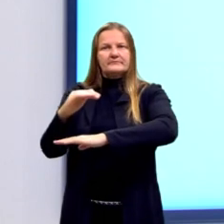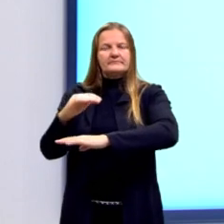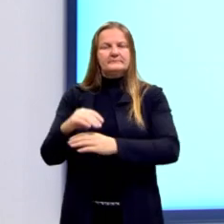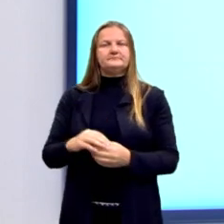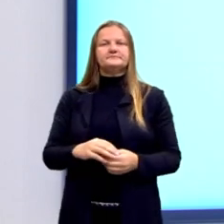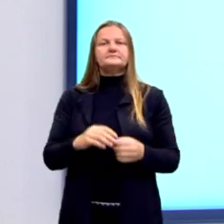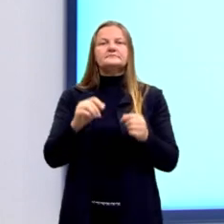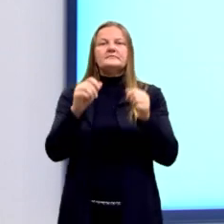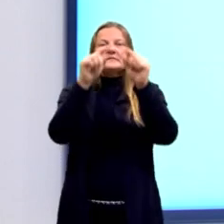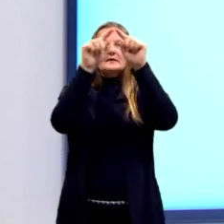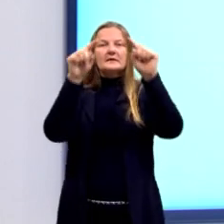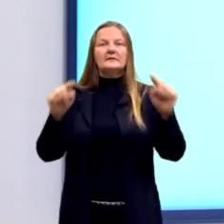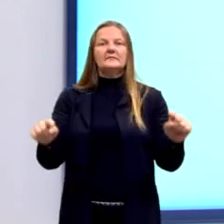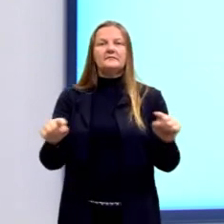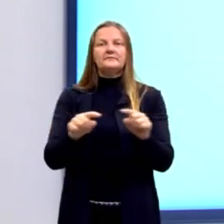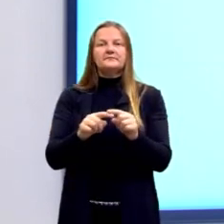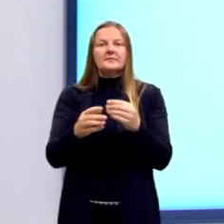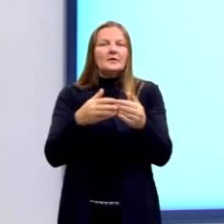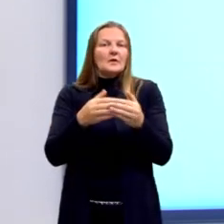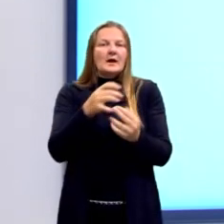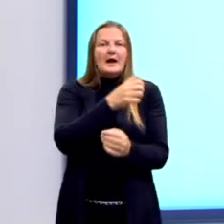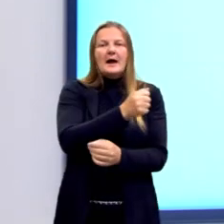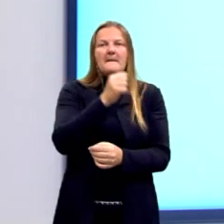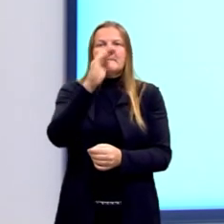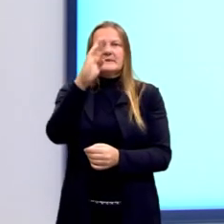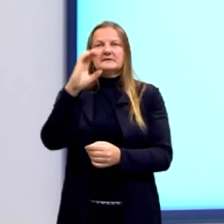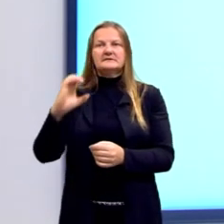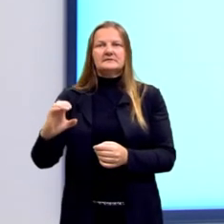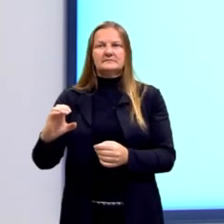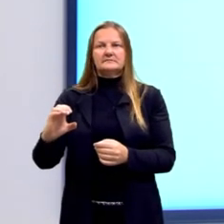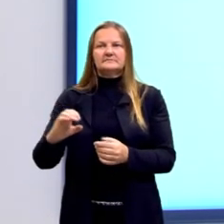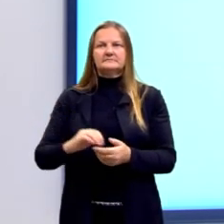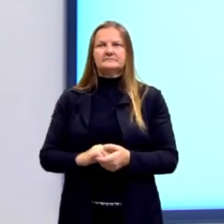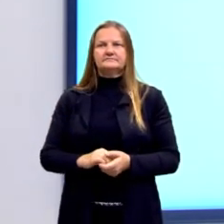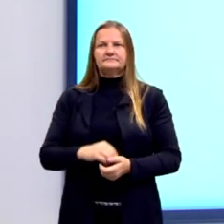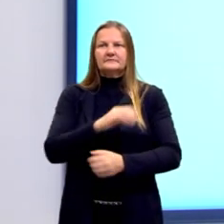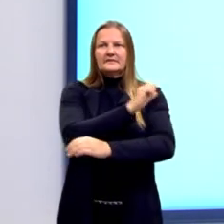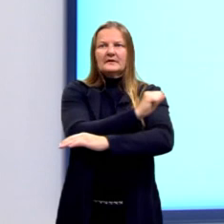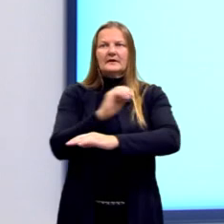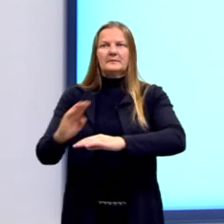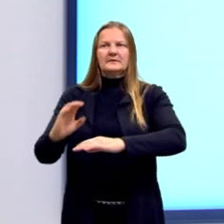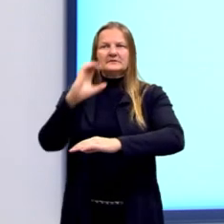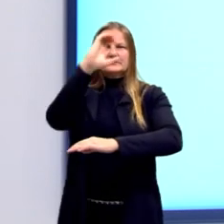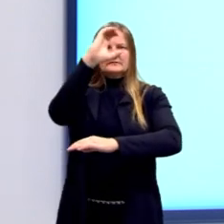dado um triângulo ABC qualquer, nós temos aqui a figura, triângulo ABC.